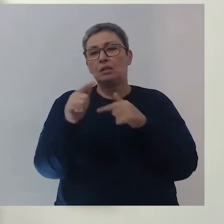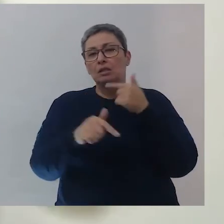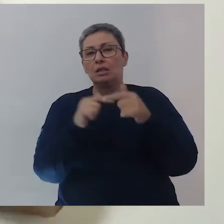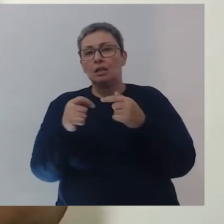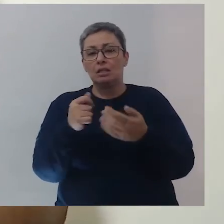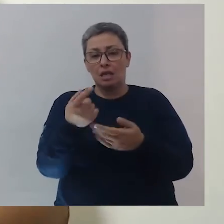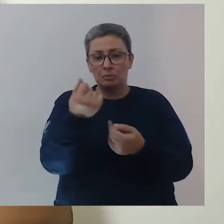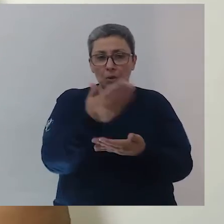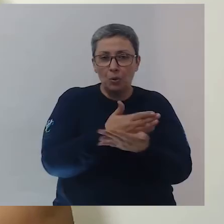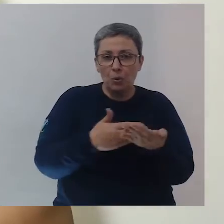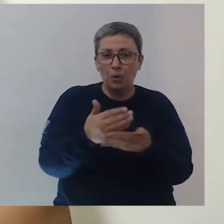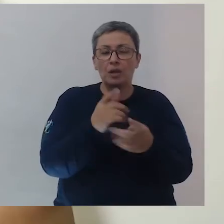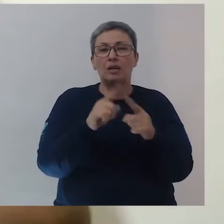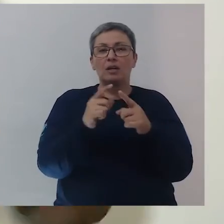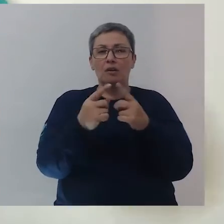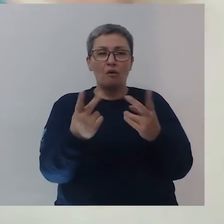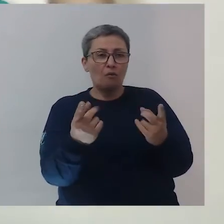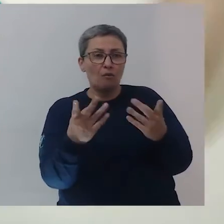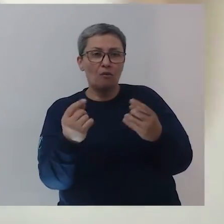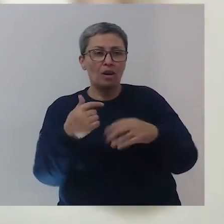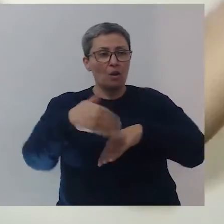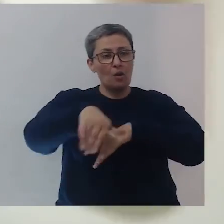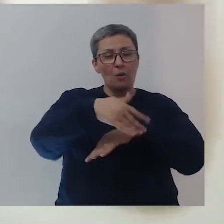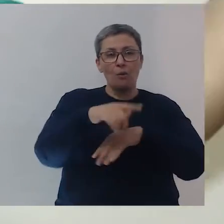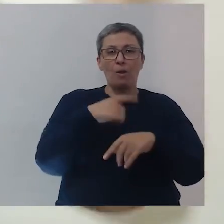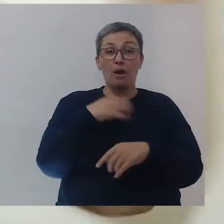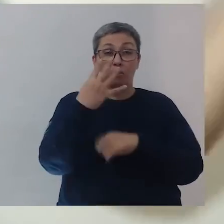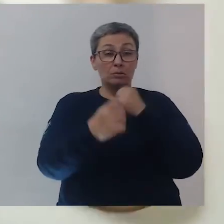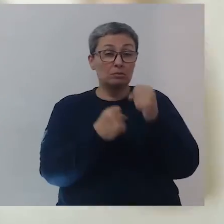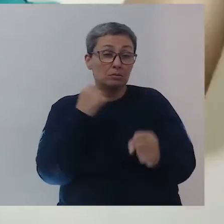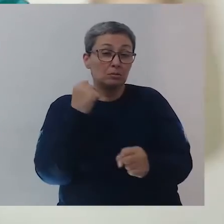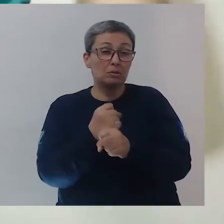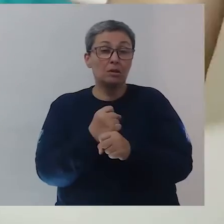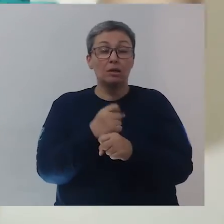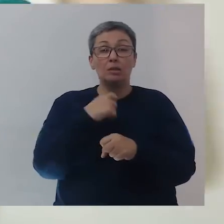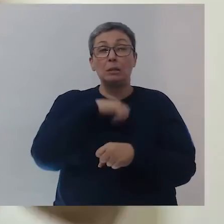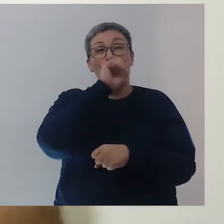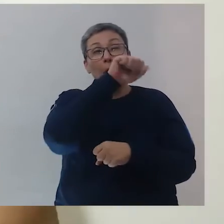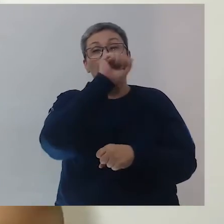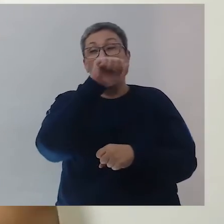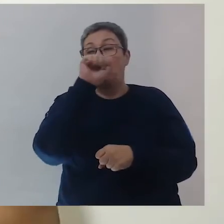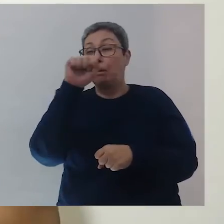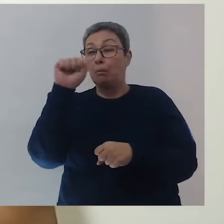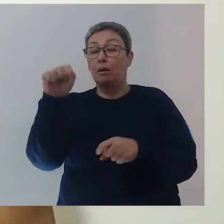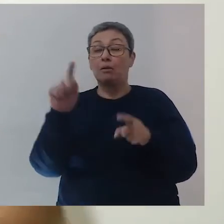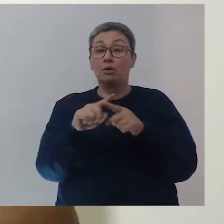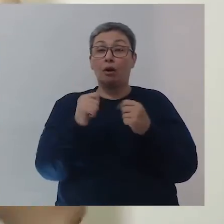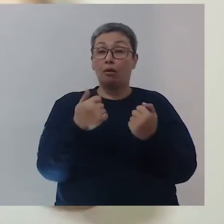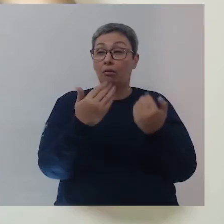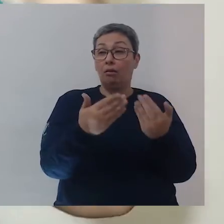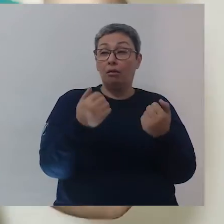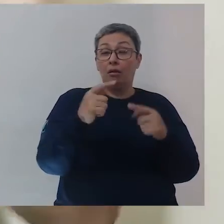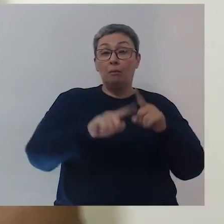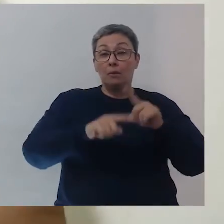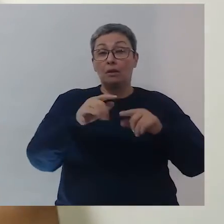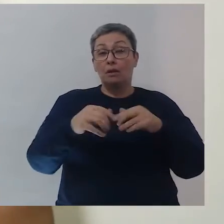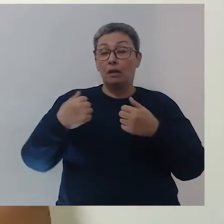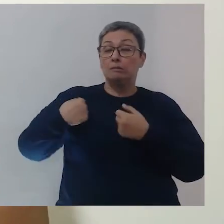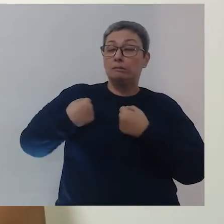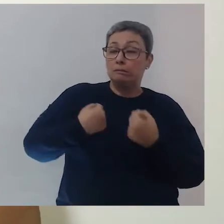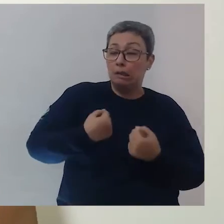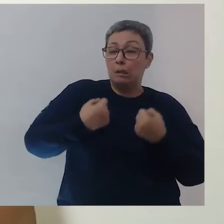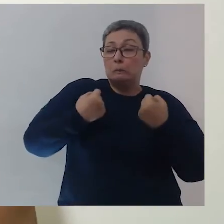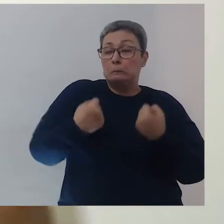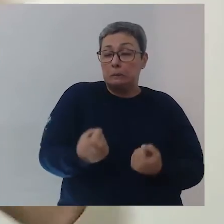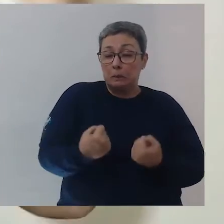cobrador. Trabalhei como vendedor ambulante durante quatro anos. Batendo de porta em porta, oferecendo produtos, carregando produtos